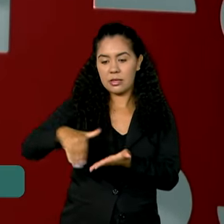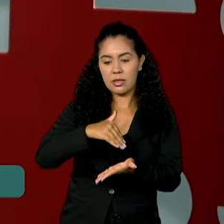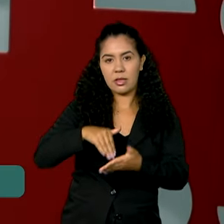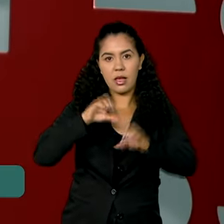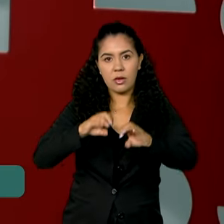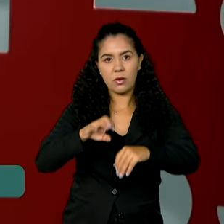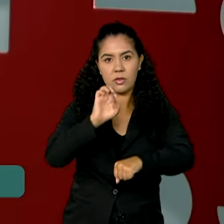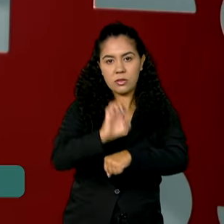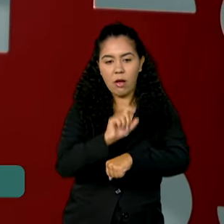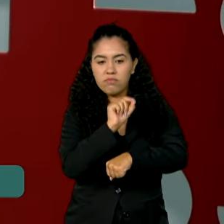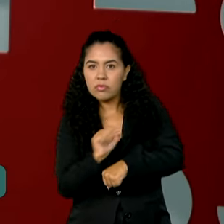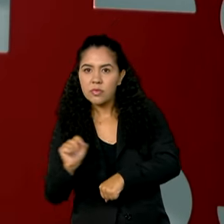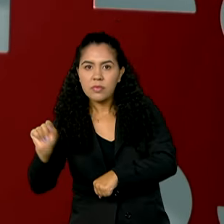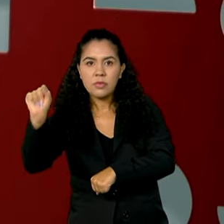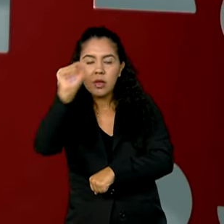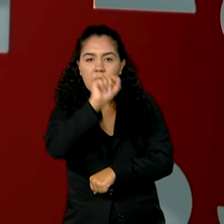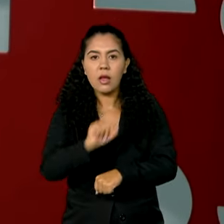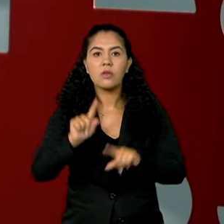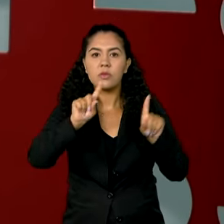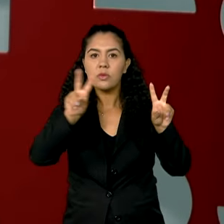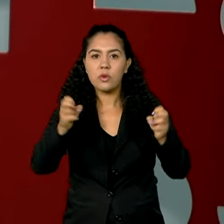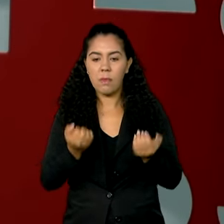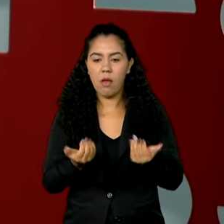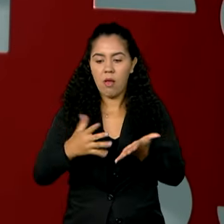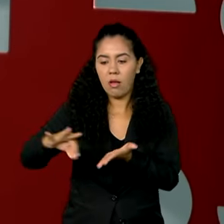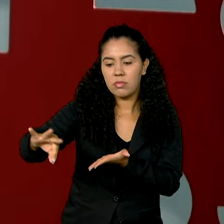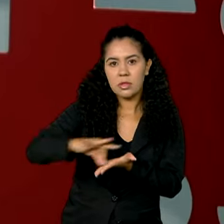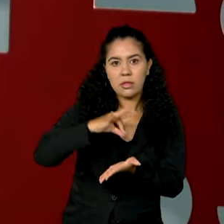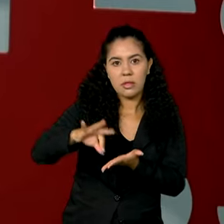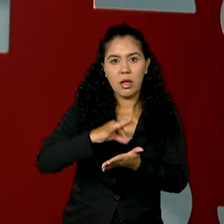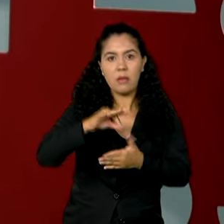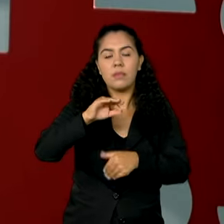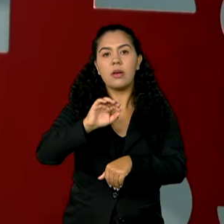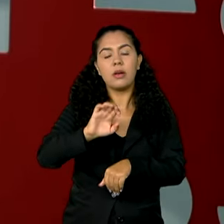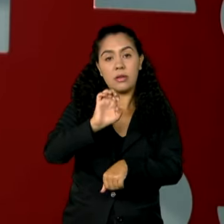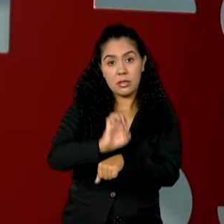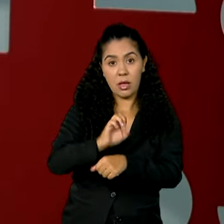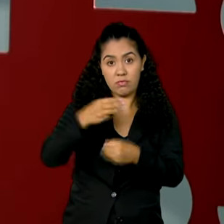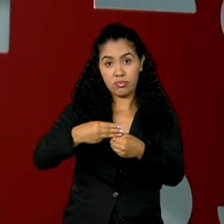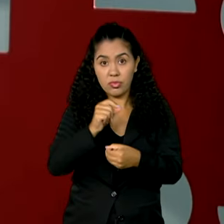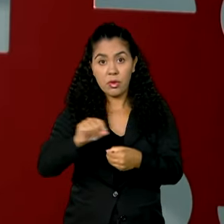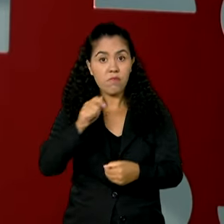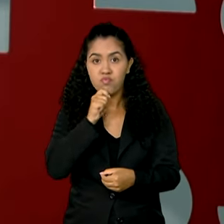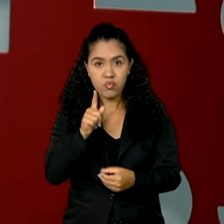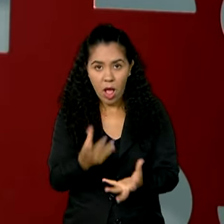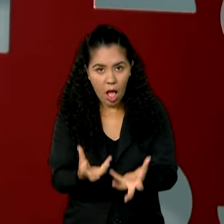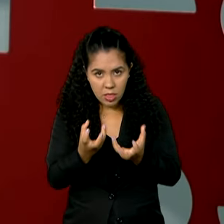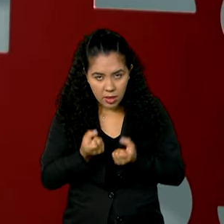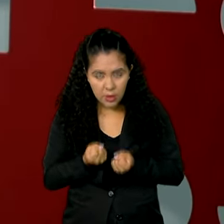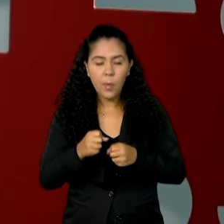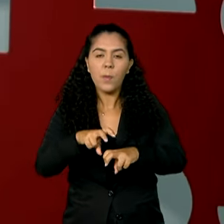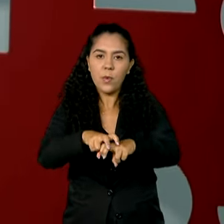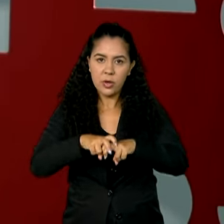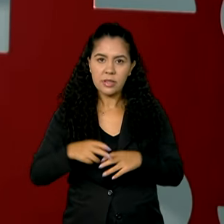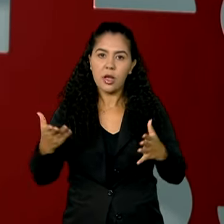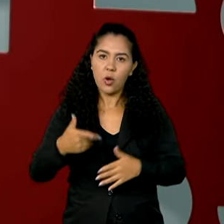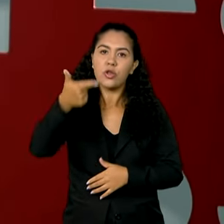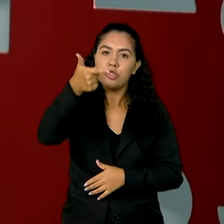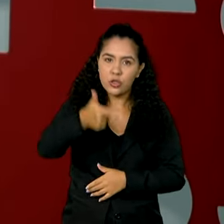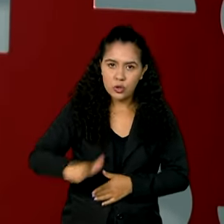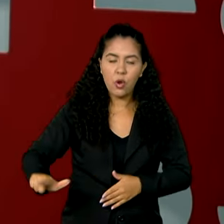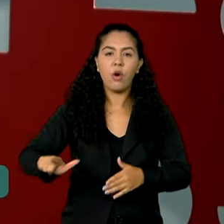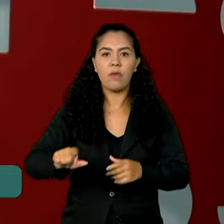aquelas que foram ofertadas, mas não pactuadas por estados e municípios. Dessa forma, são novamente disponibilizadas.